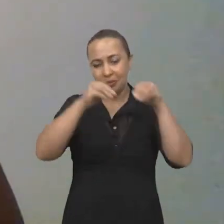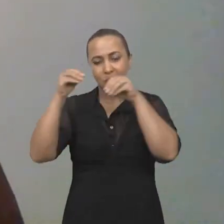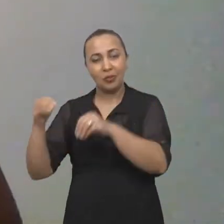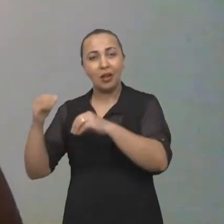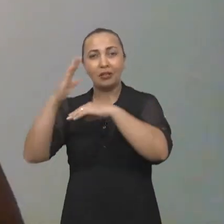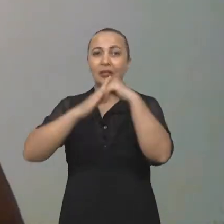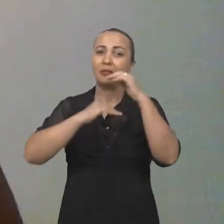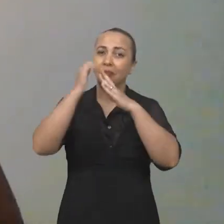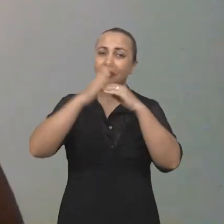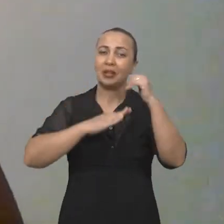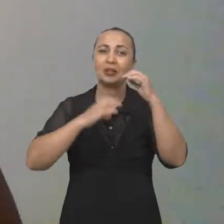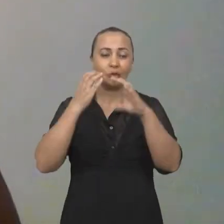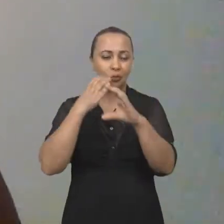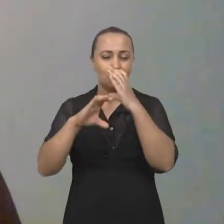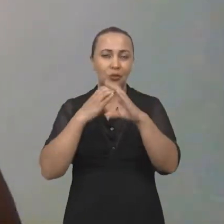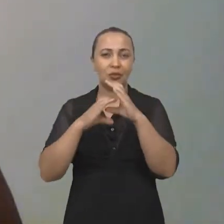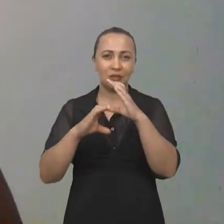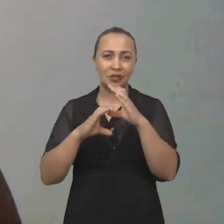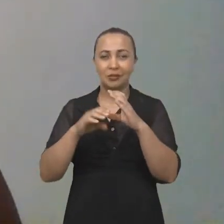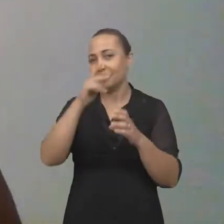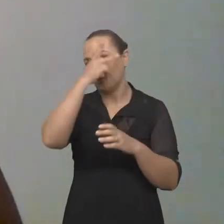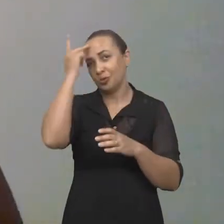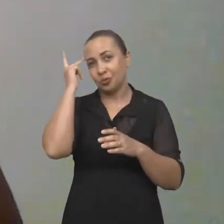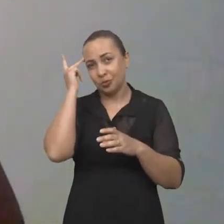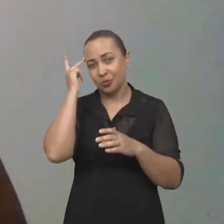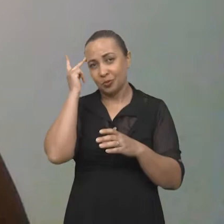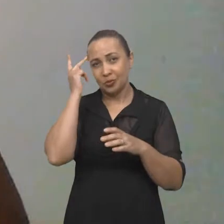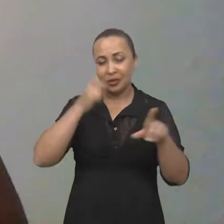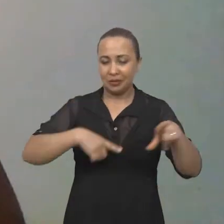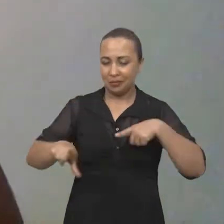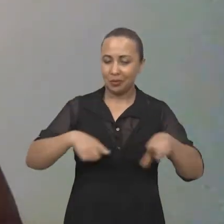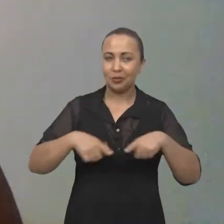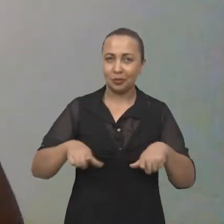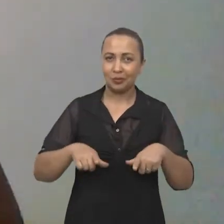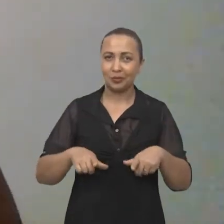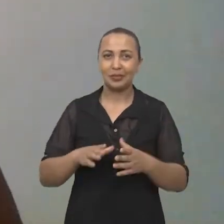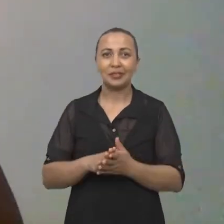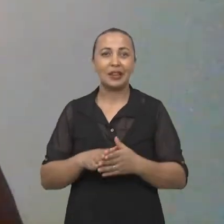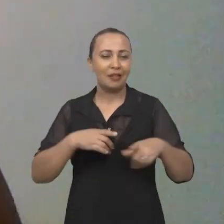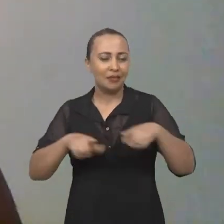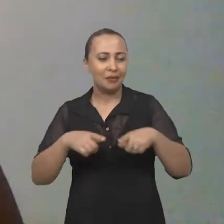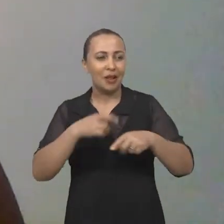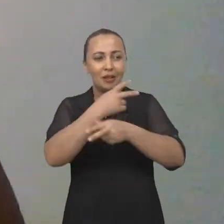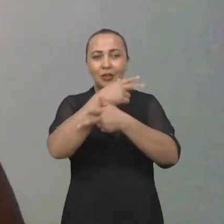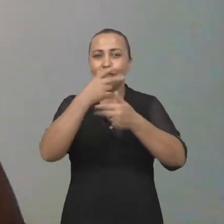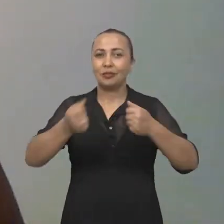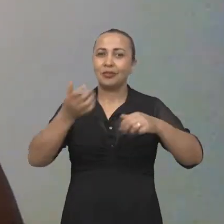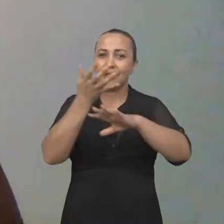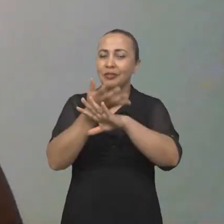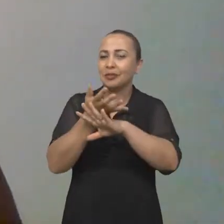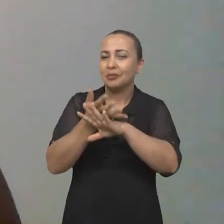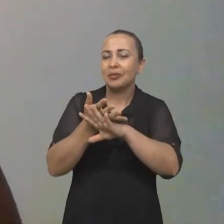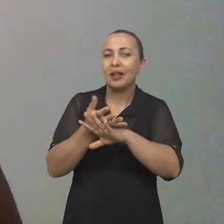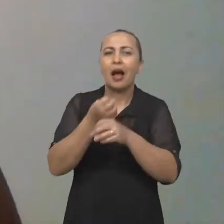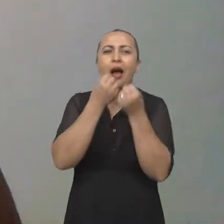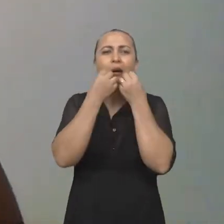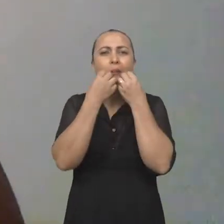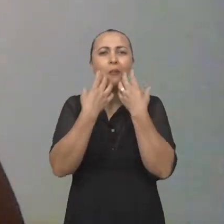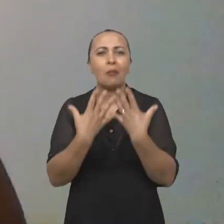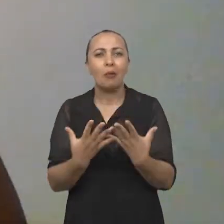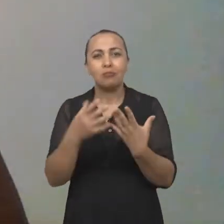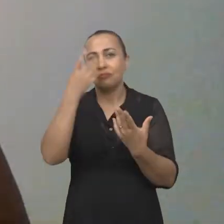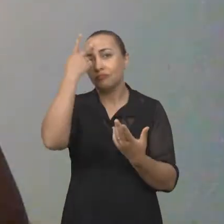práticas comunicativas desses trabalhadores e trabalhadoras. Trabalhar interdisciplinaridade é muito